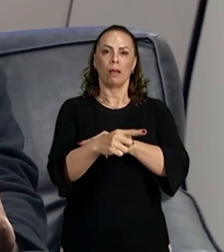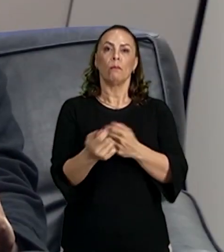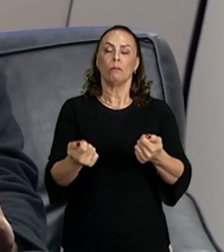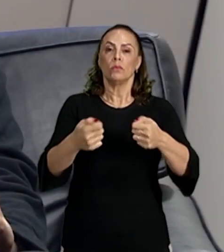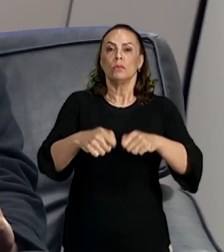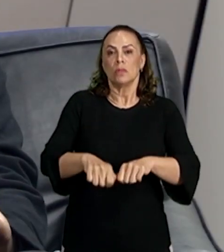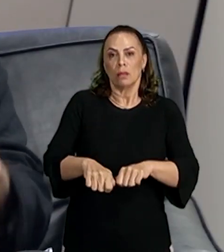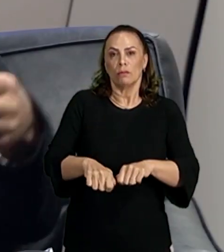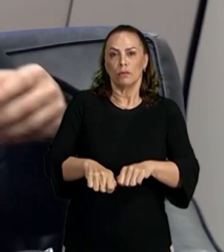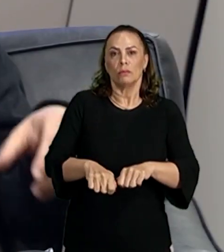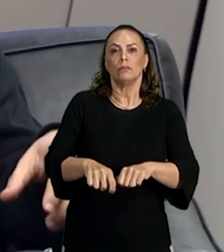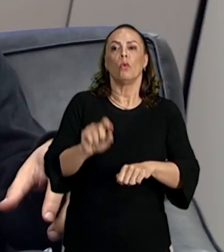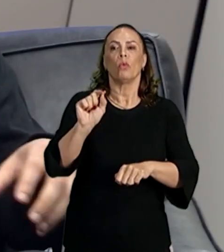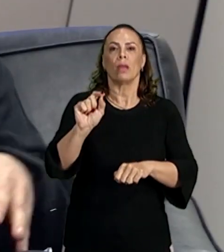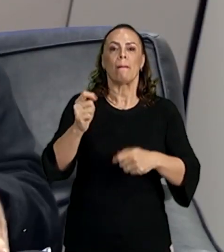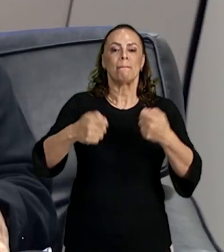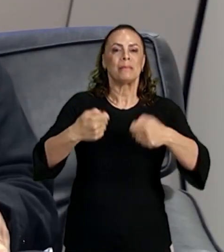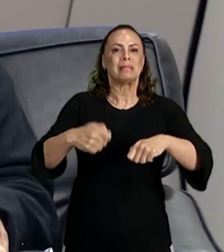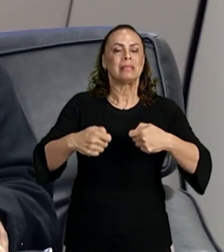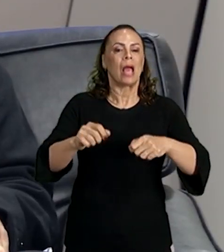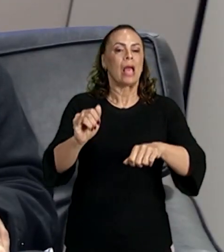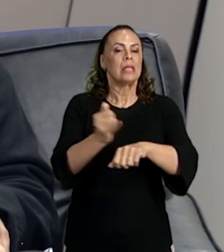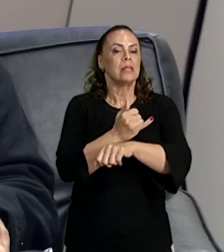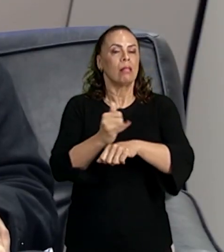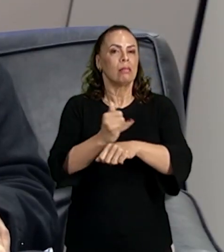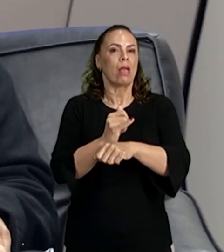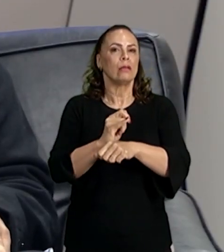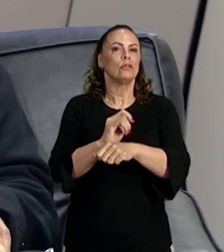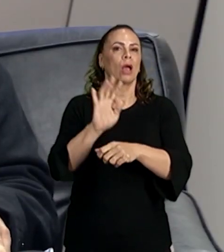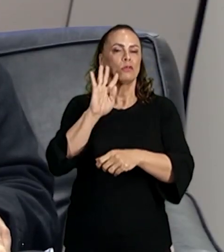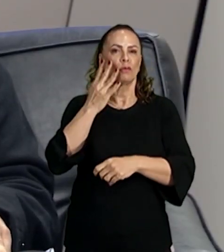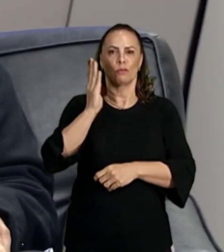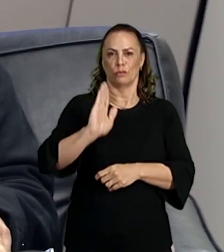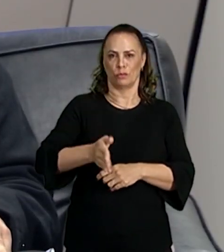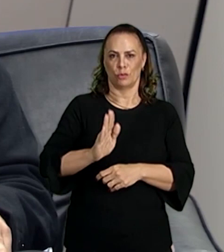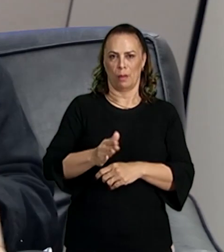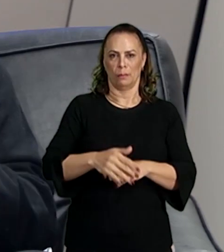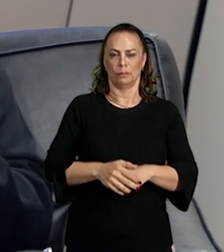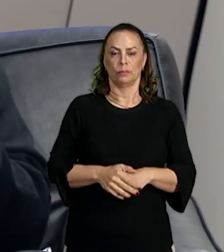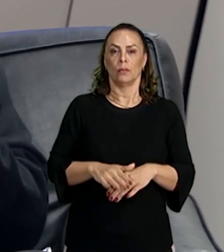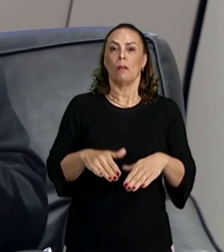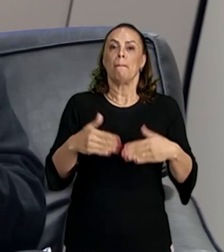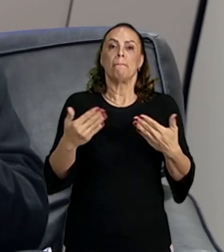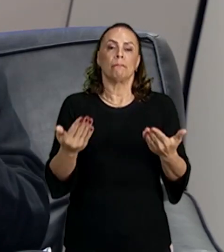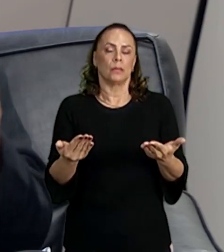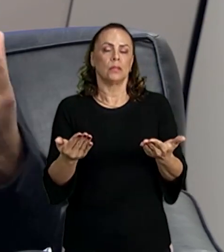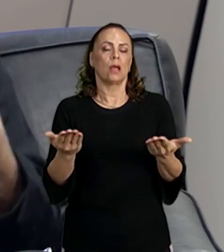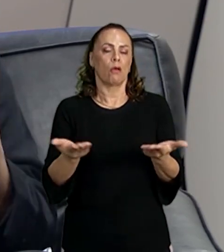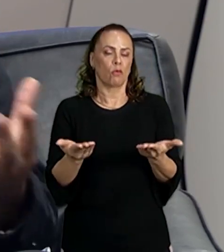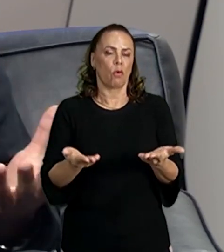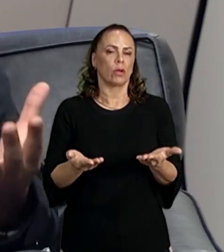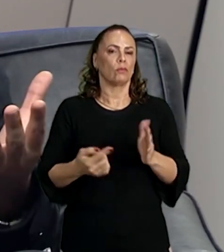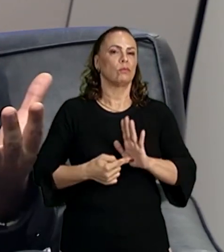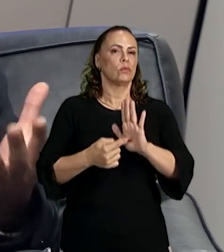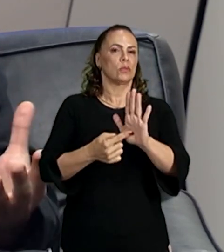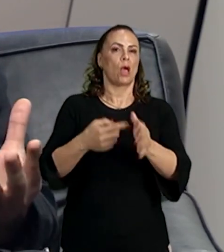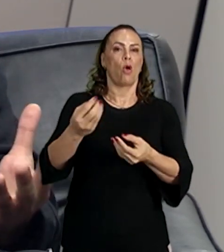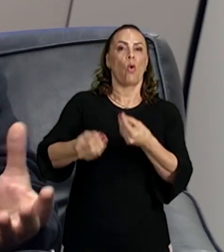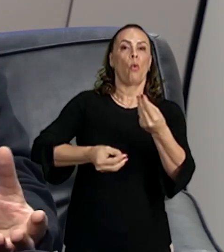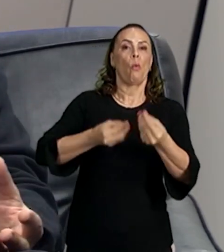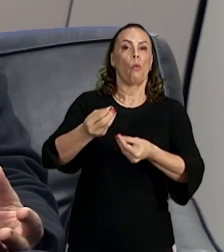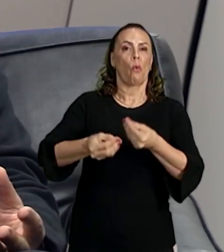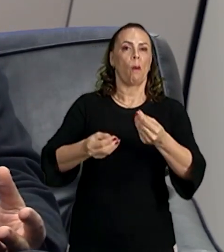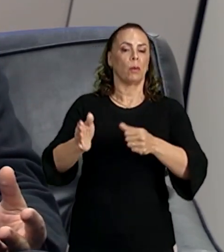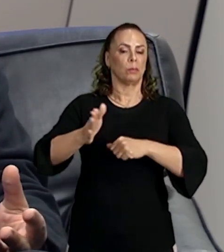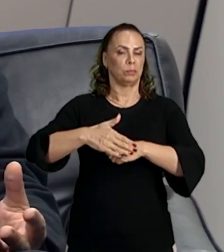Agora, eu gostaria até de mostrar aqui como eu procedo nesse processo de fazer a redação, porque eu vou lá fazer o Enem também,